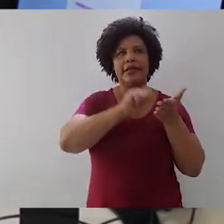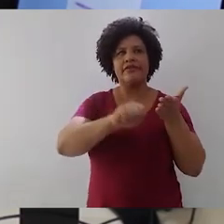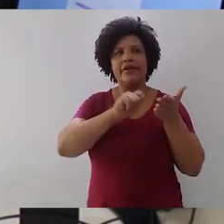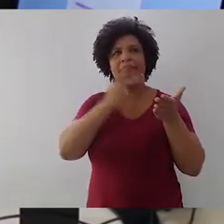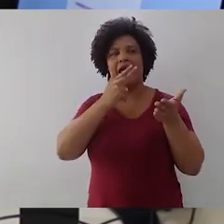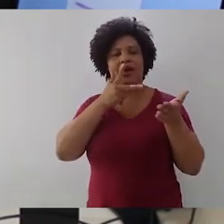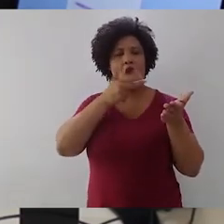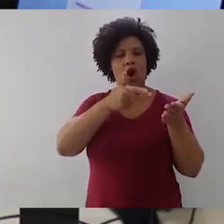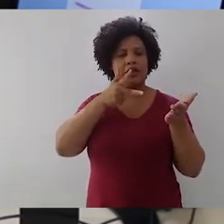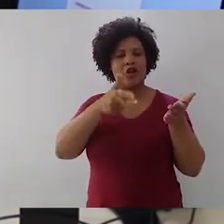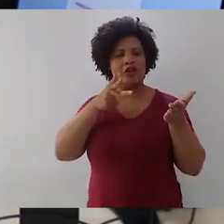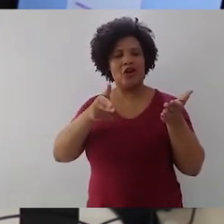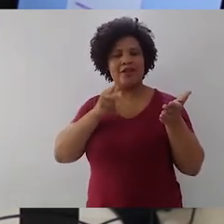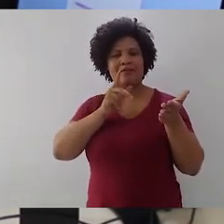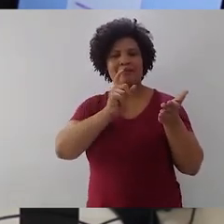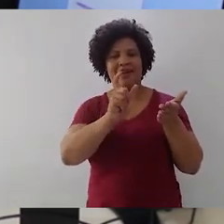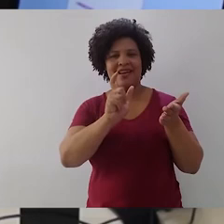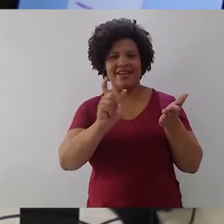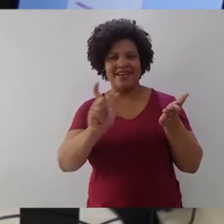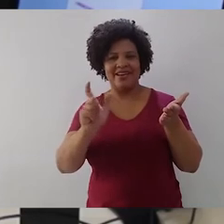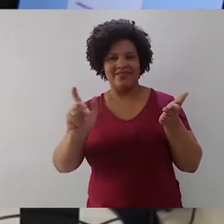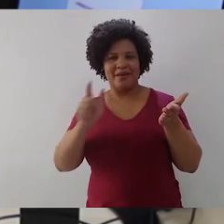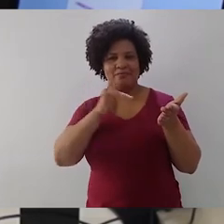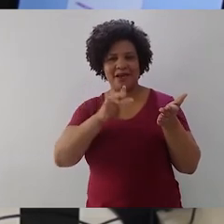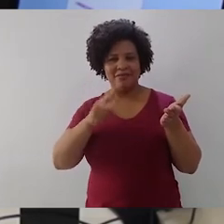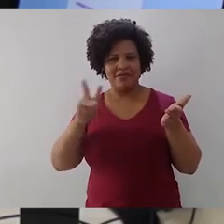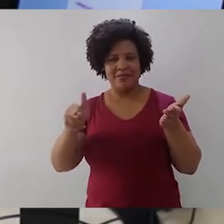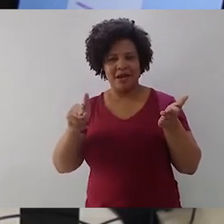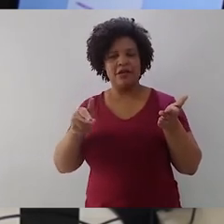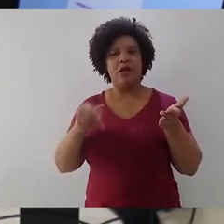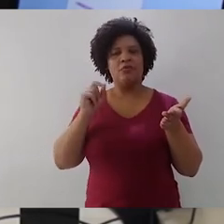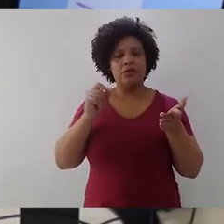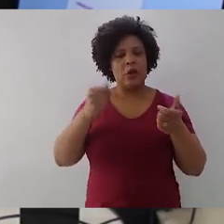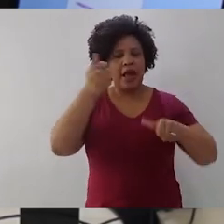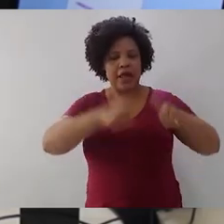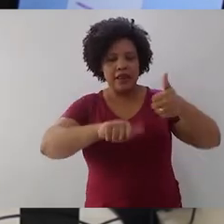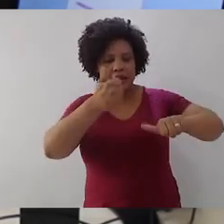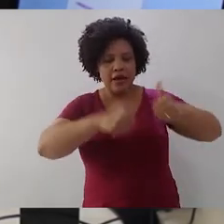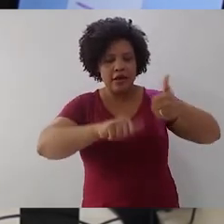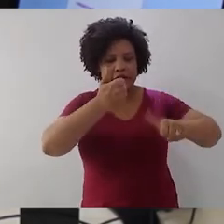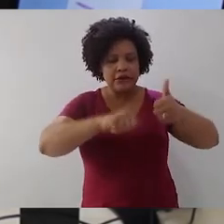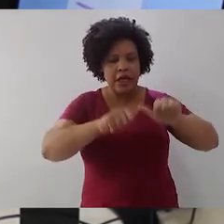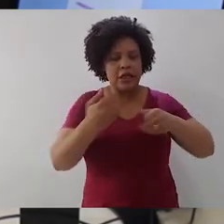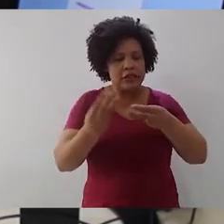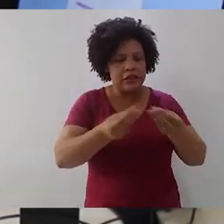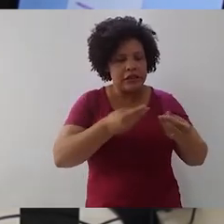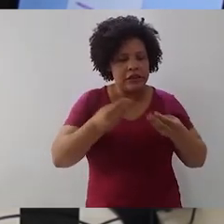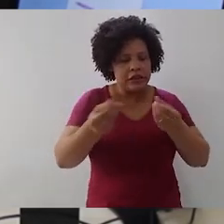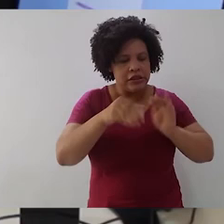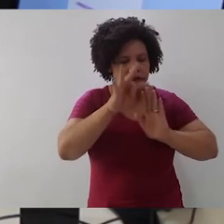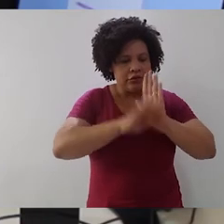preciso de avaliar um texto pronto, ou seja, analisar a superfície textual, a materialidade do texto